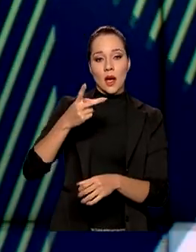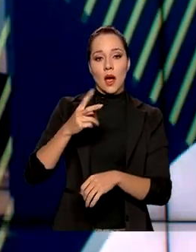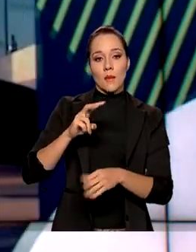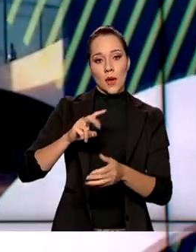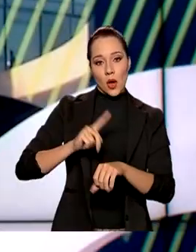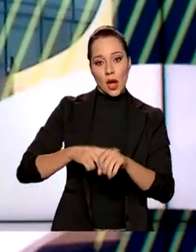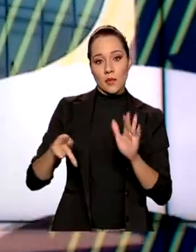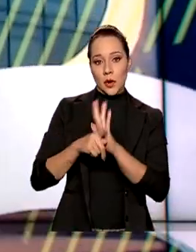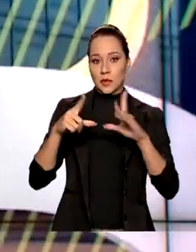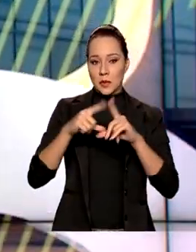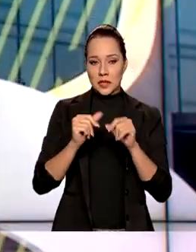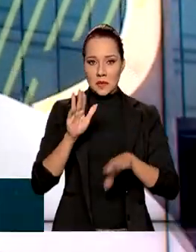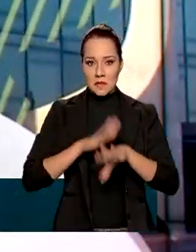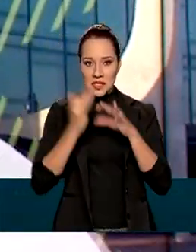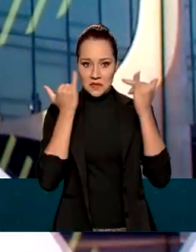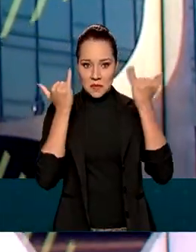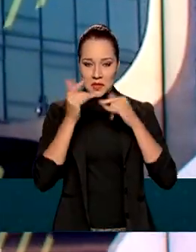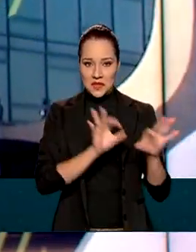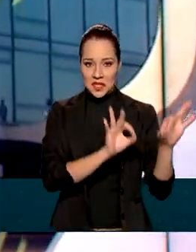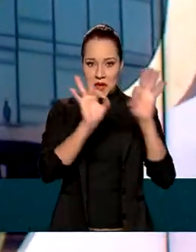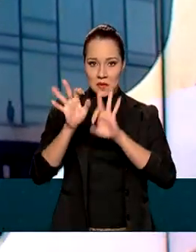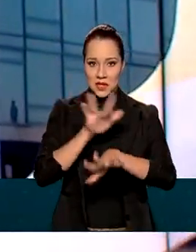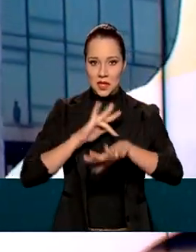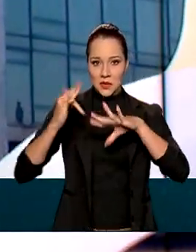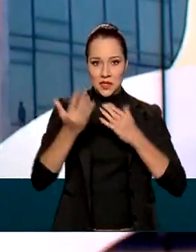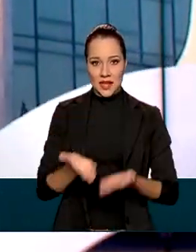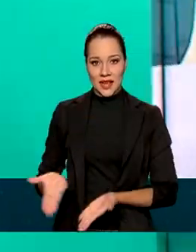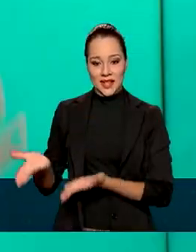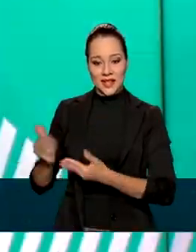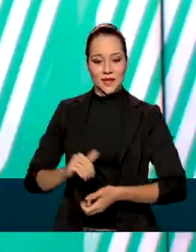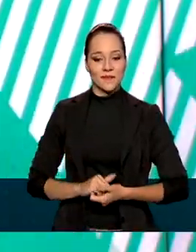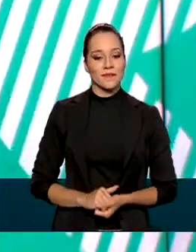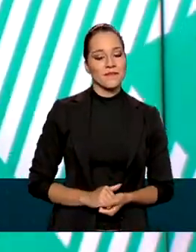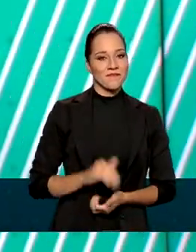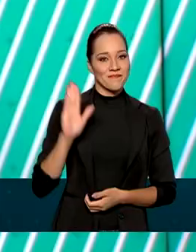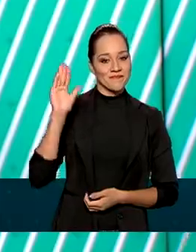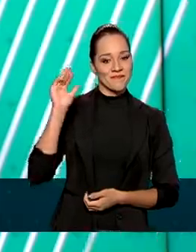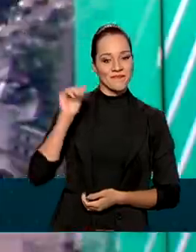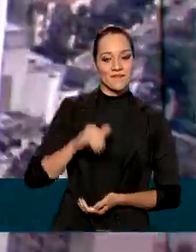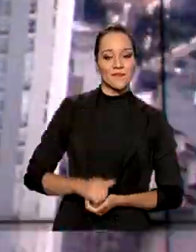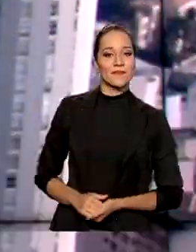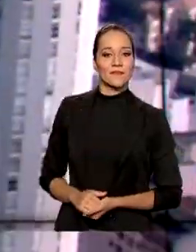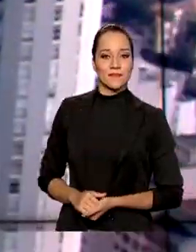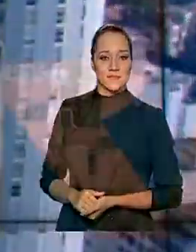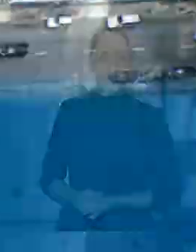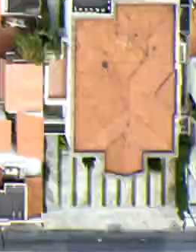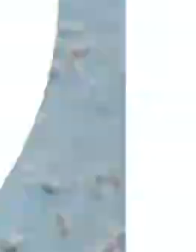Brasília. Outras informações você acompanha pelas nossas redes sociais. Até já. Tchau, tchau.